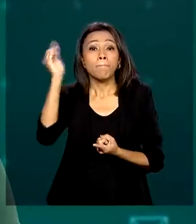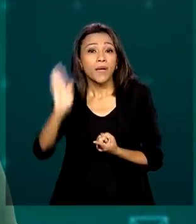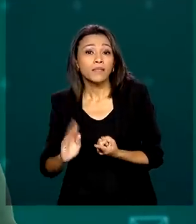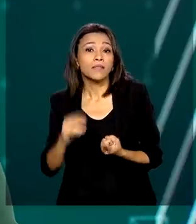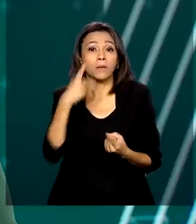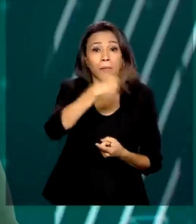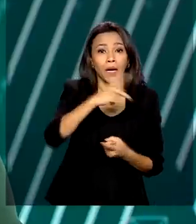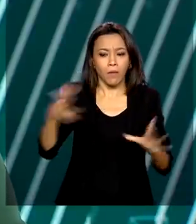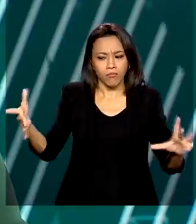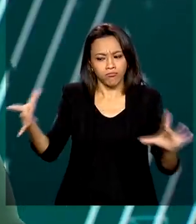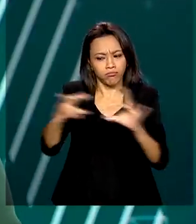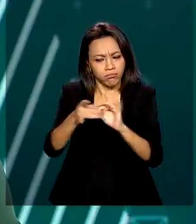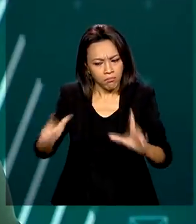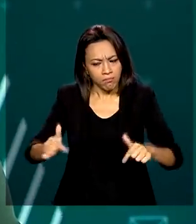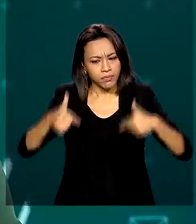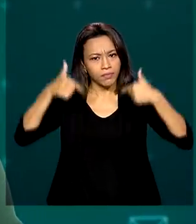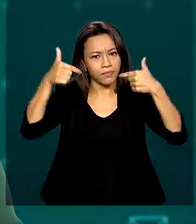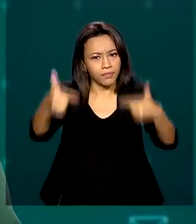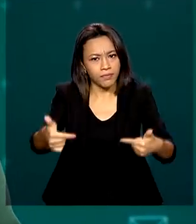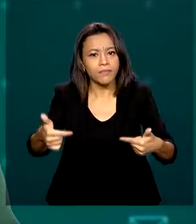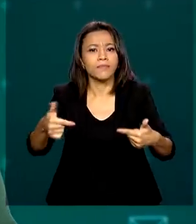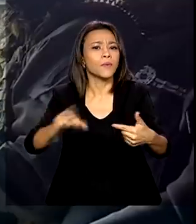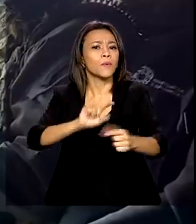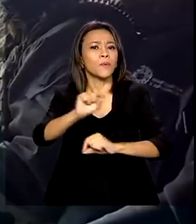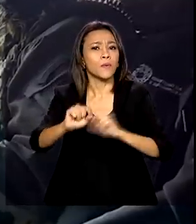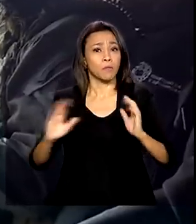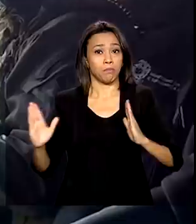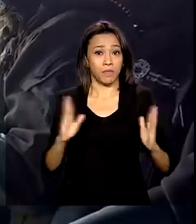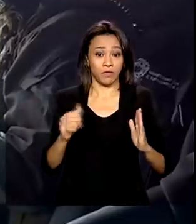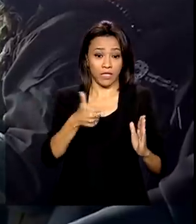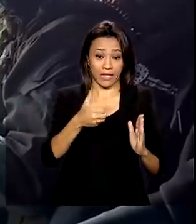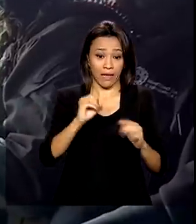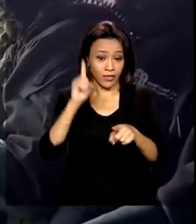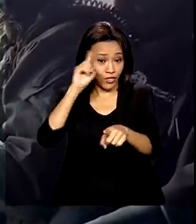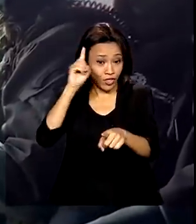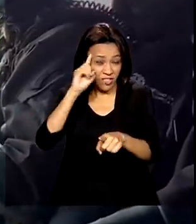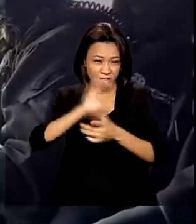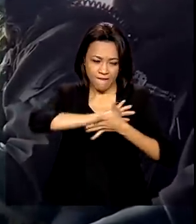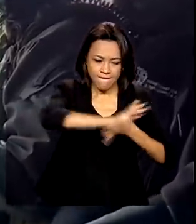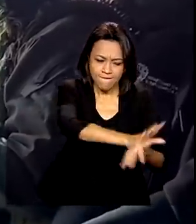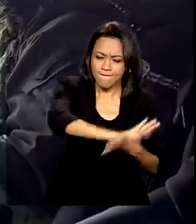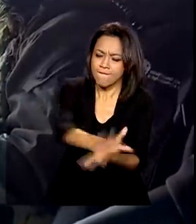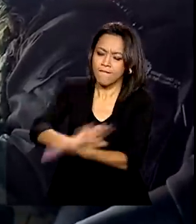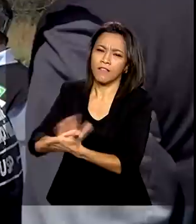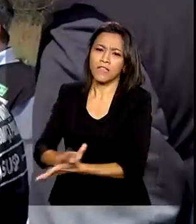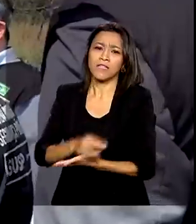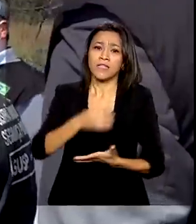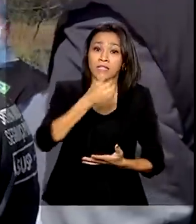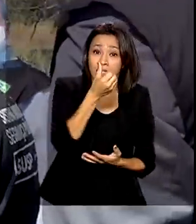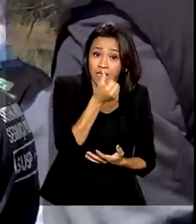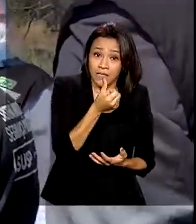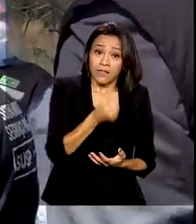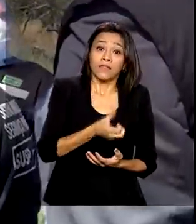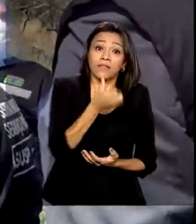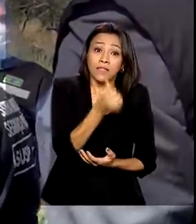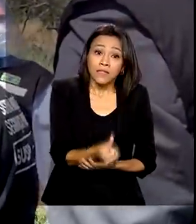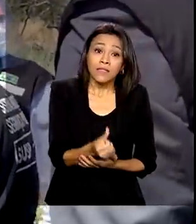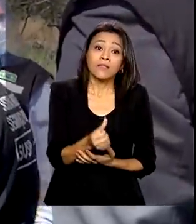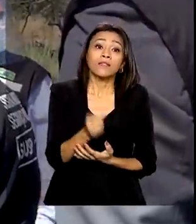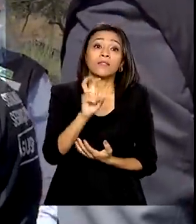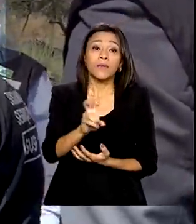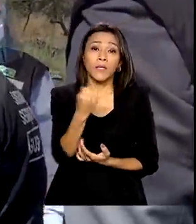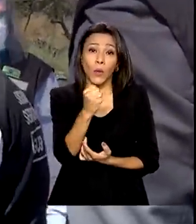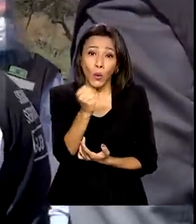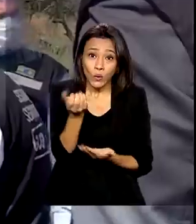uma etapa da Operação Nova Aliança. Em 10 dias, foram destruídas 658 toneladas de maconha